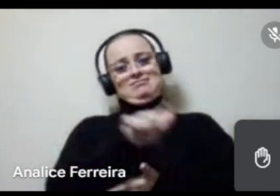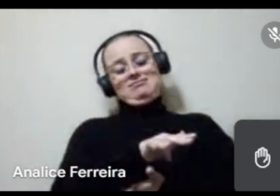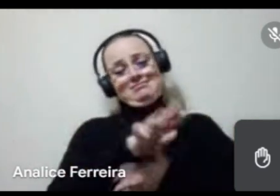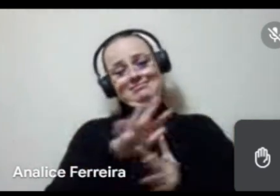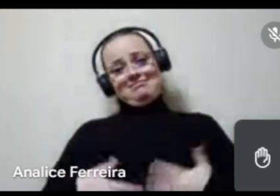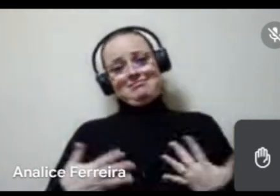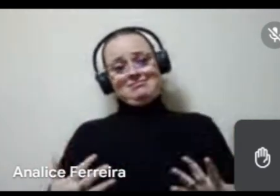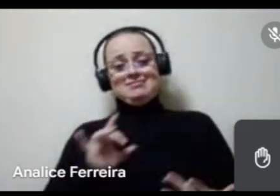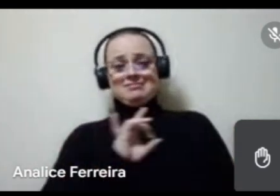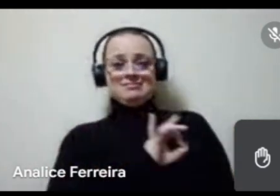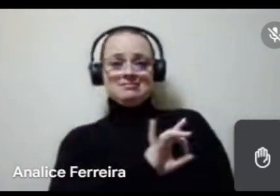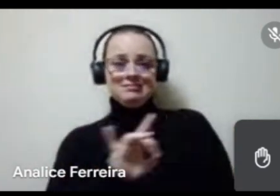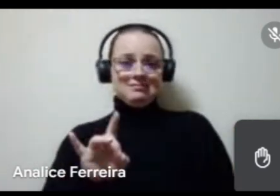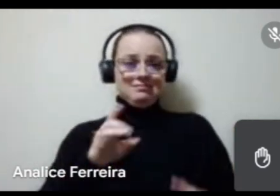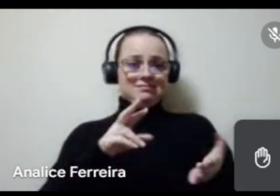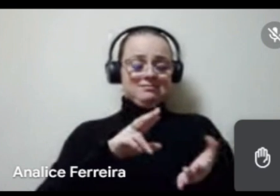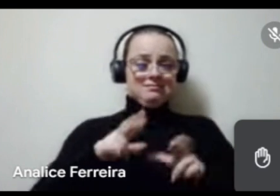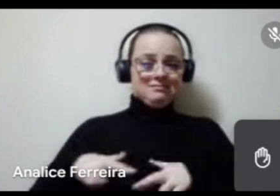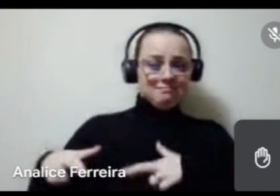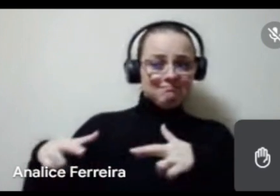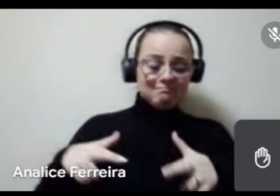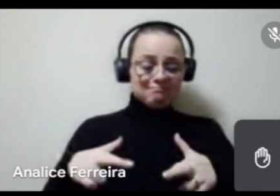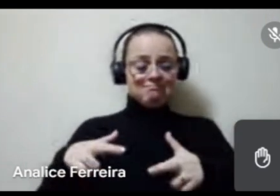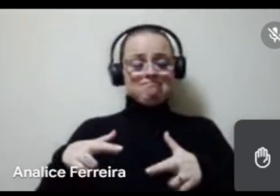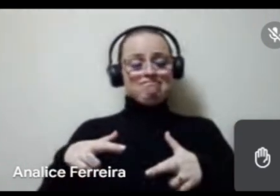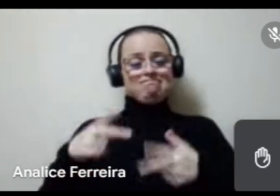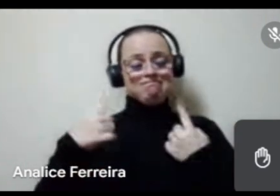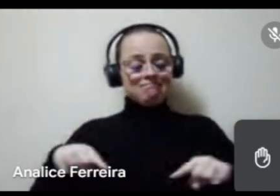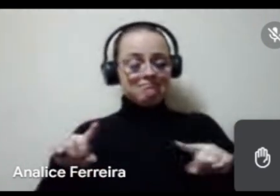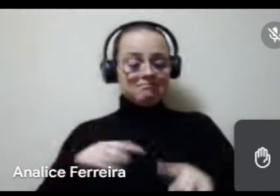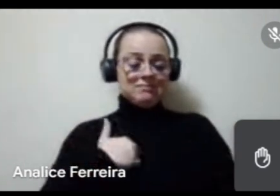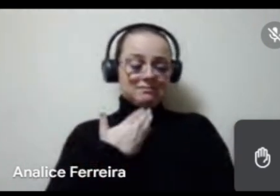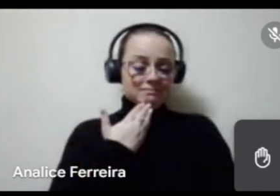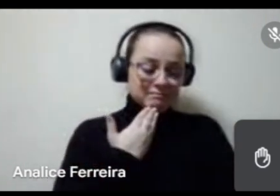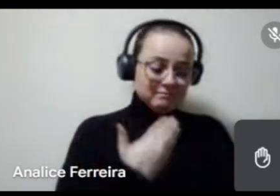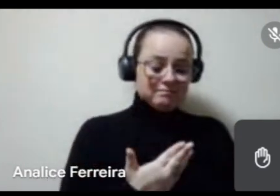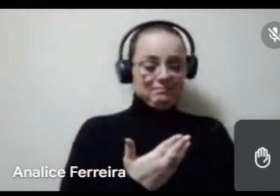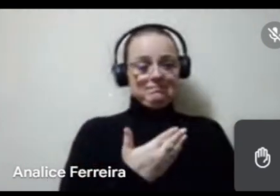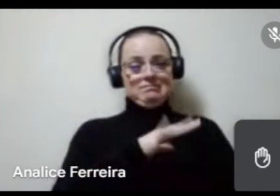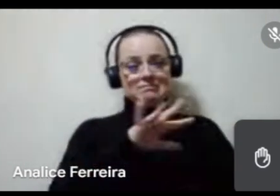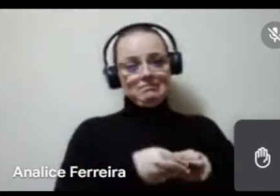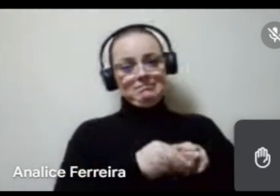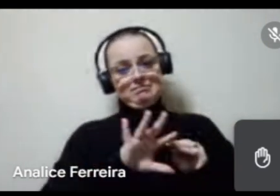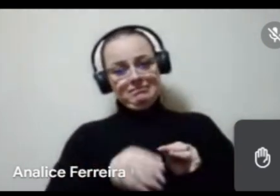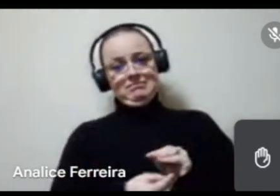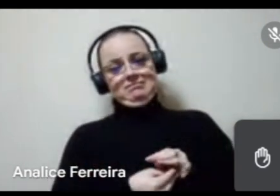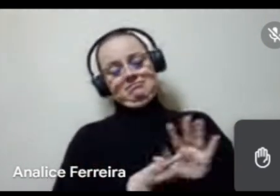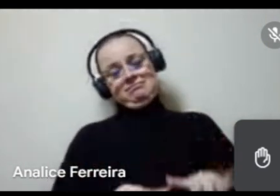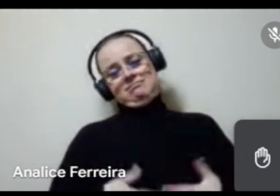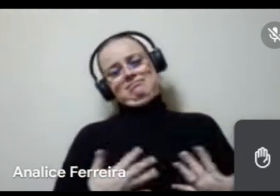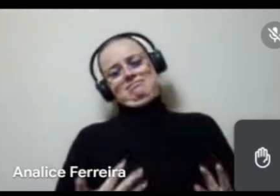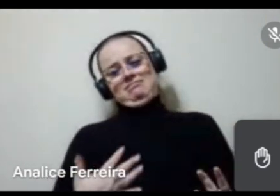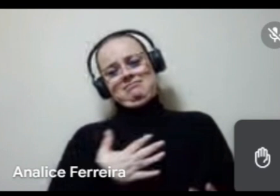cada setor musical, ele vai pedir um direcionamento, então, assim, eu